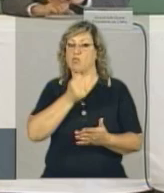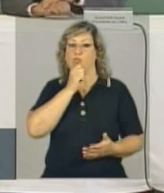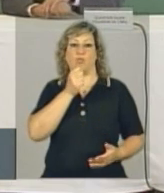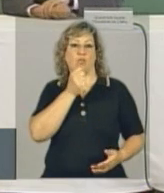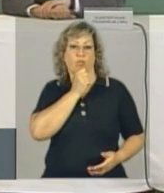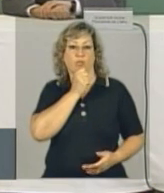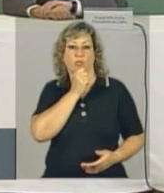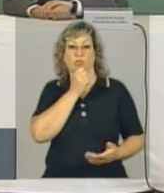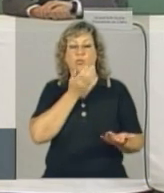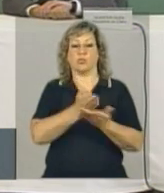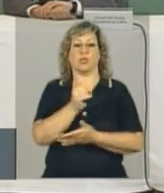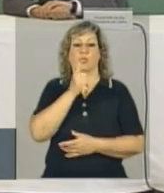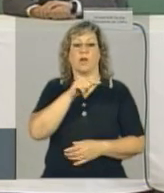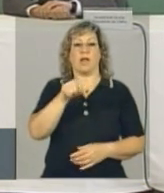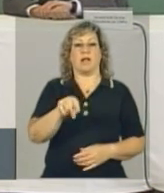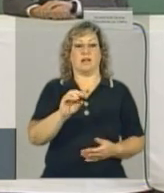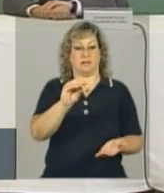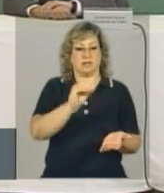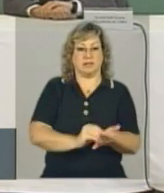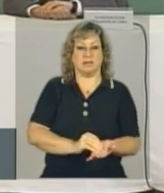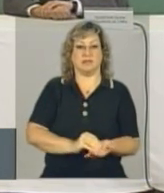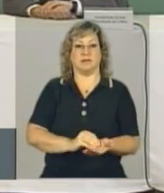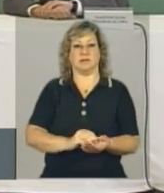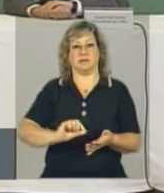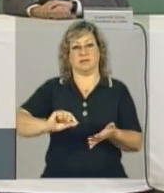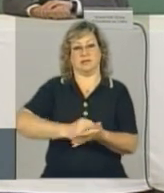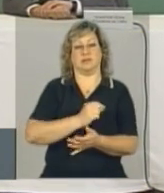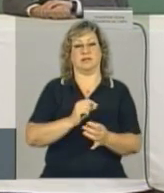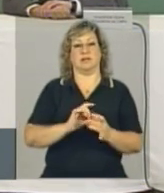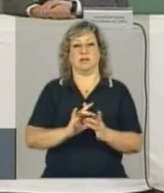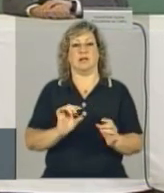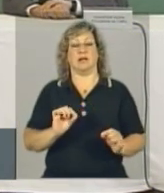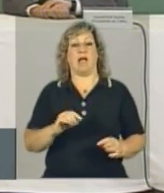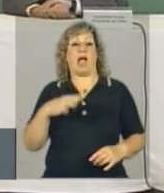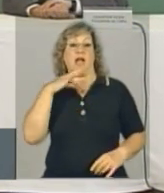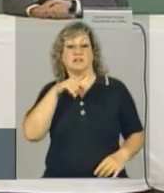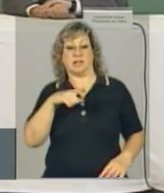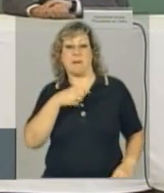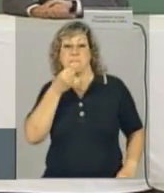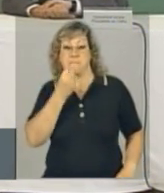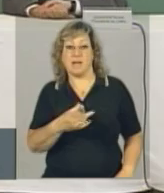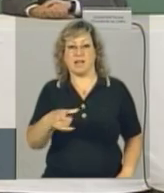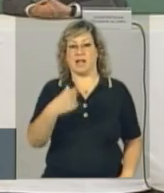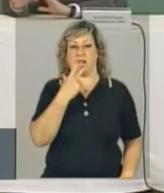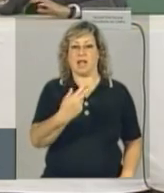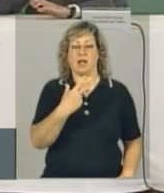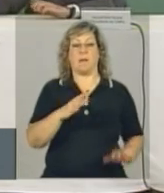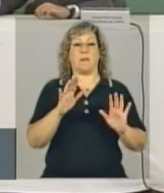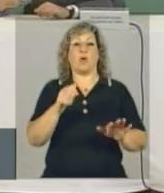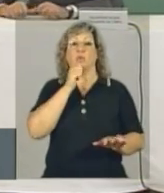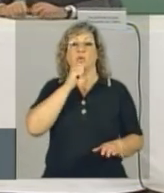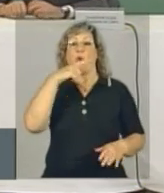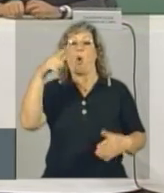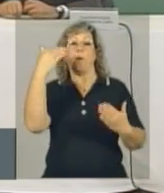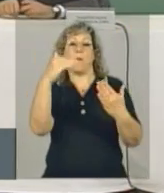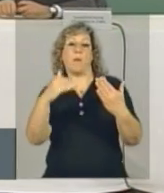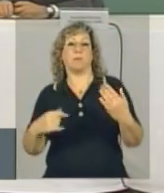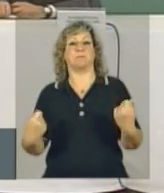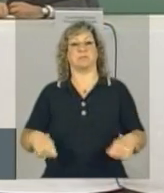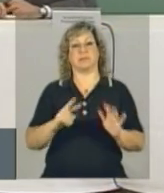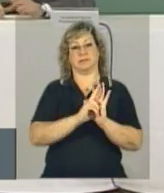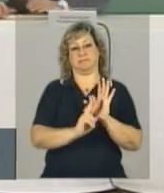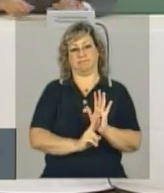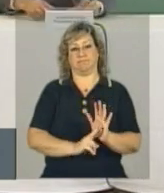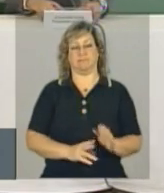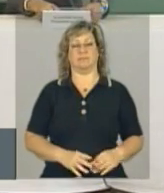aquela inscrição, achando que ele está bem no aspecto, que era língua, mas não tinha outros componentes adequados.